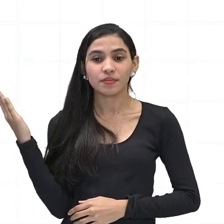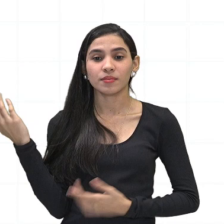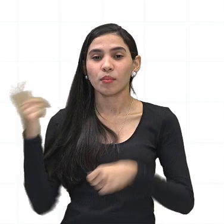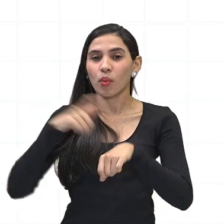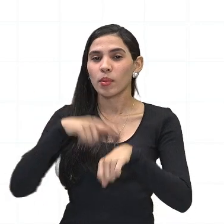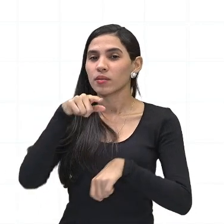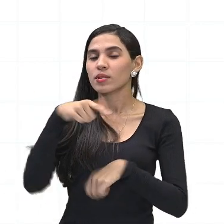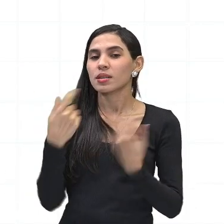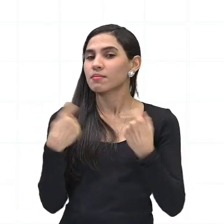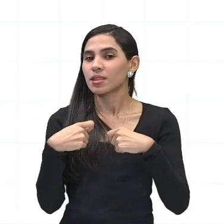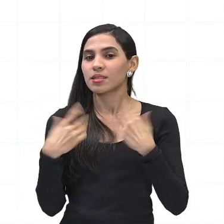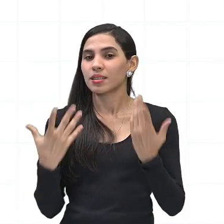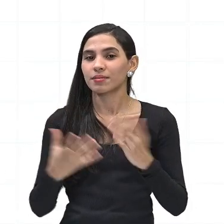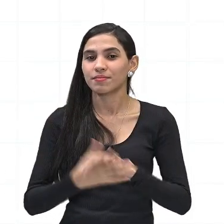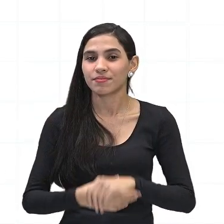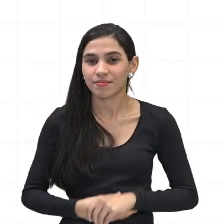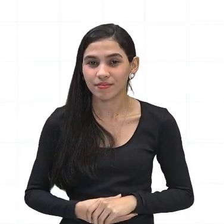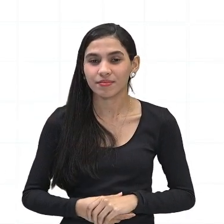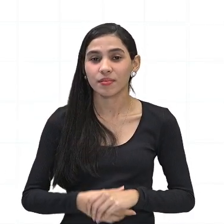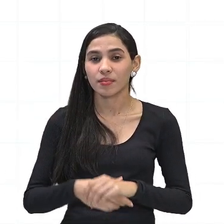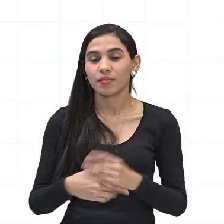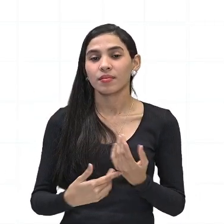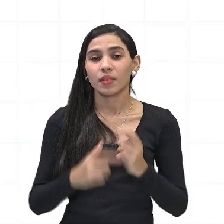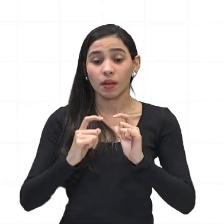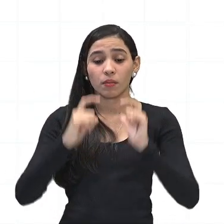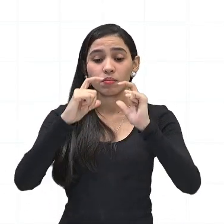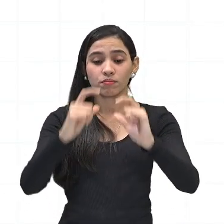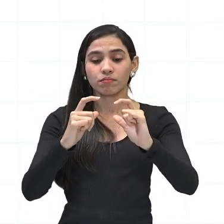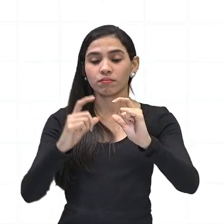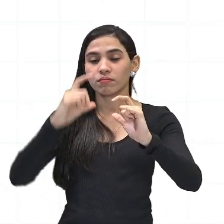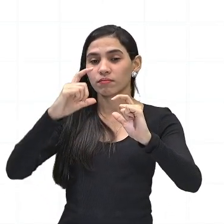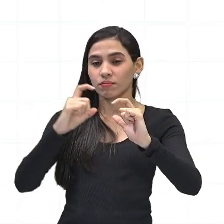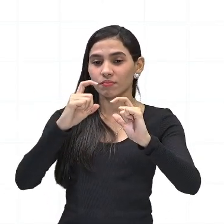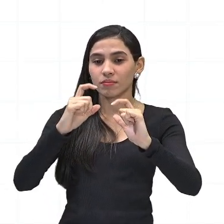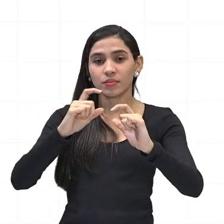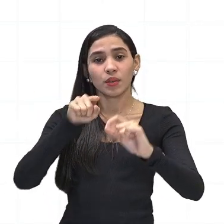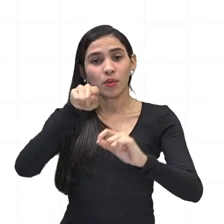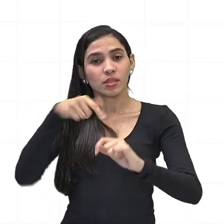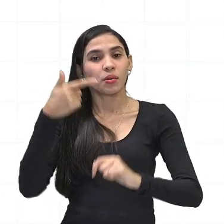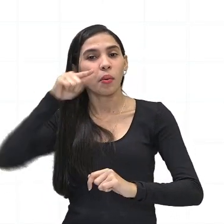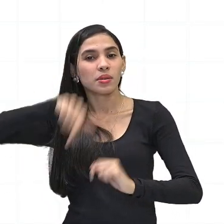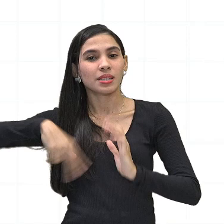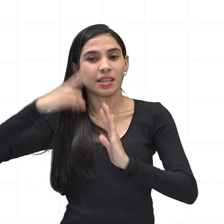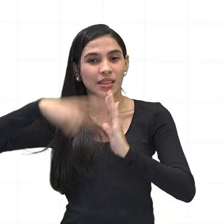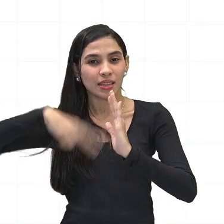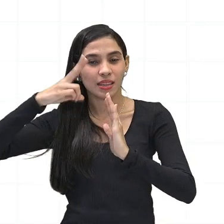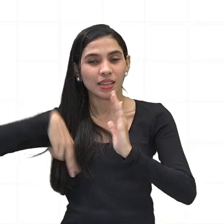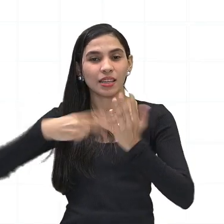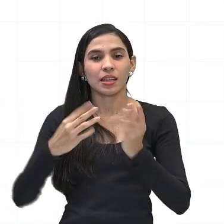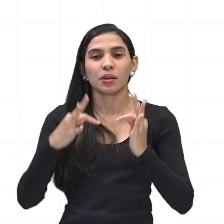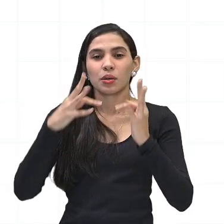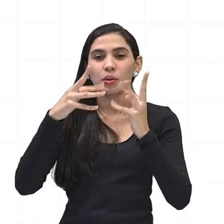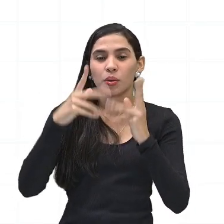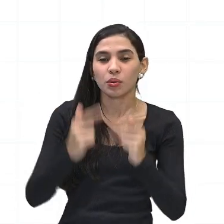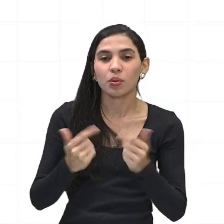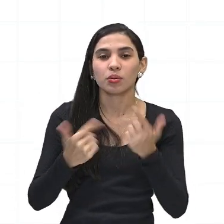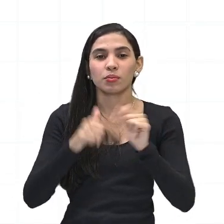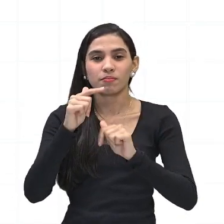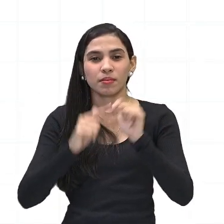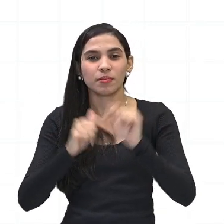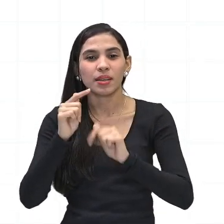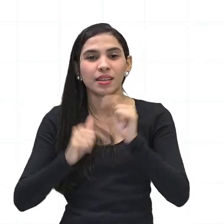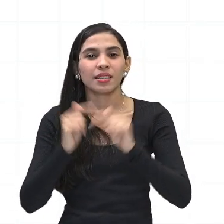precisar, né, acesse por meio desse QR Code e assim você leia a matéria completa, toda a